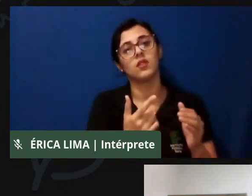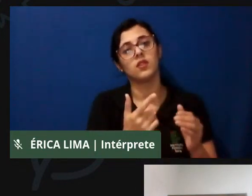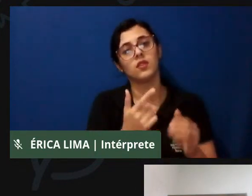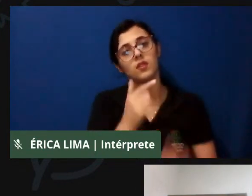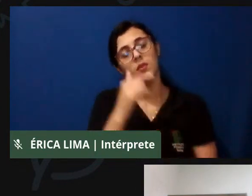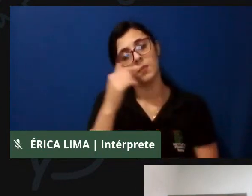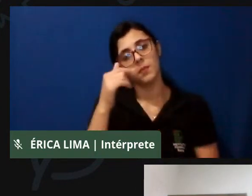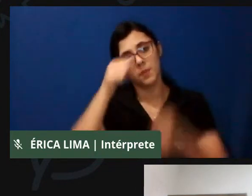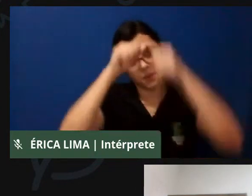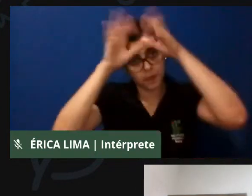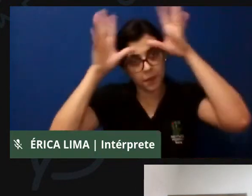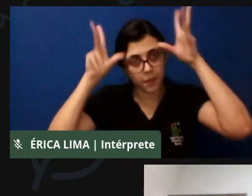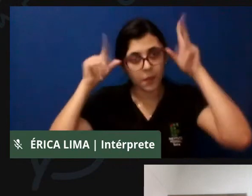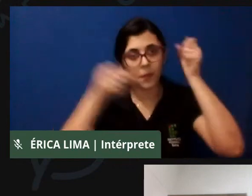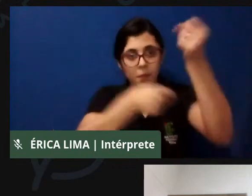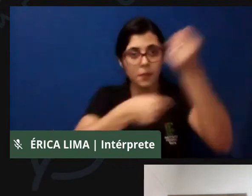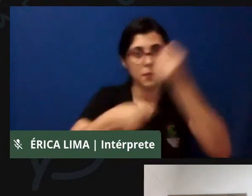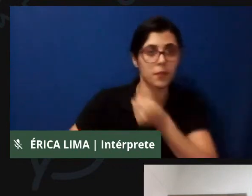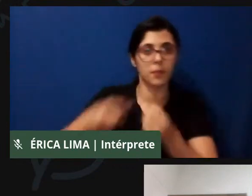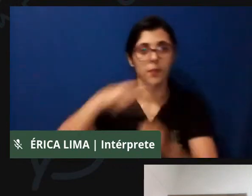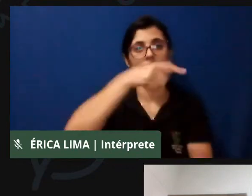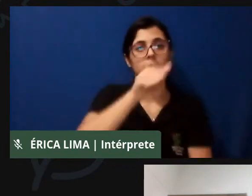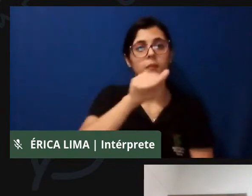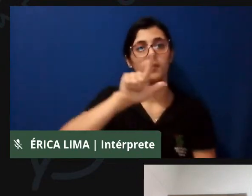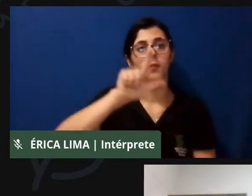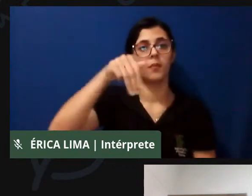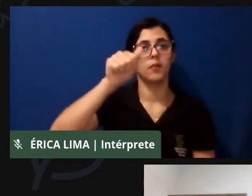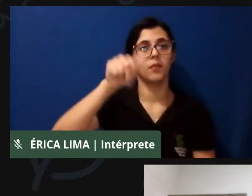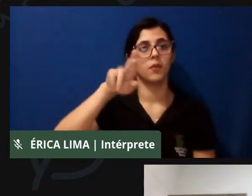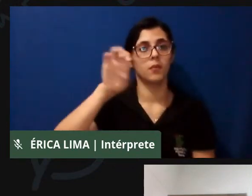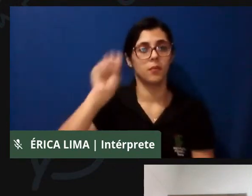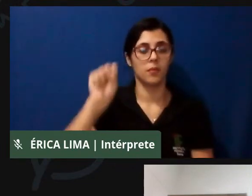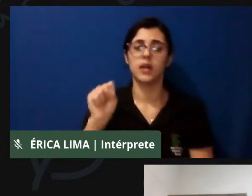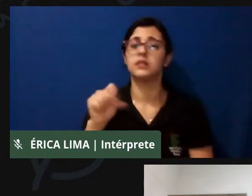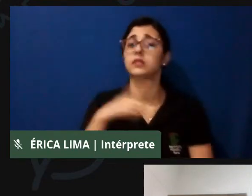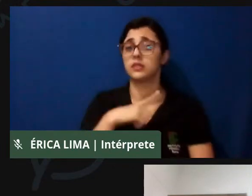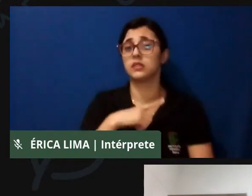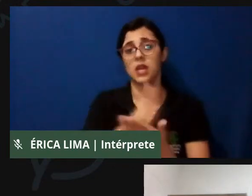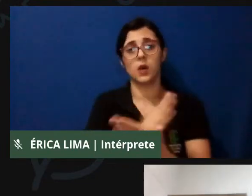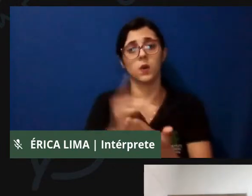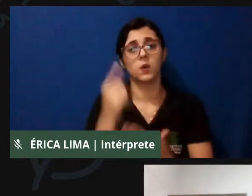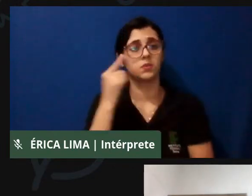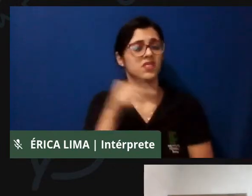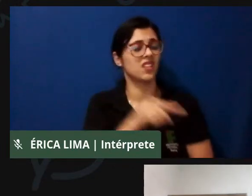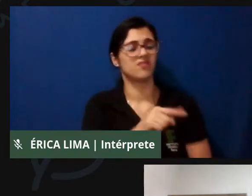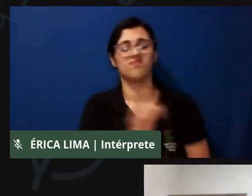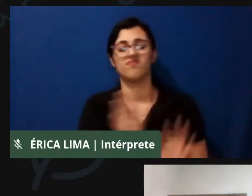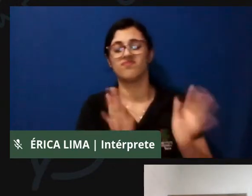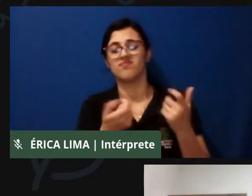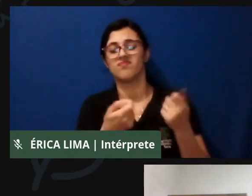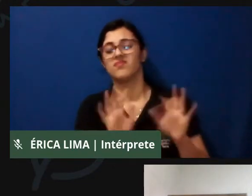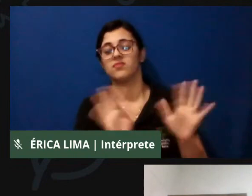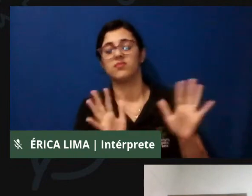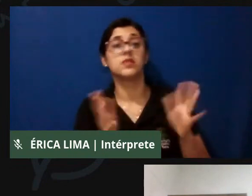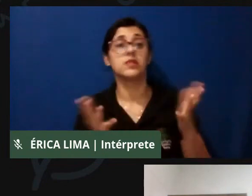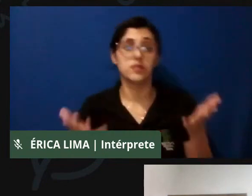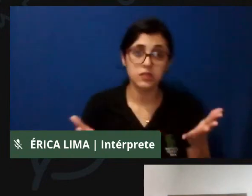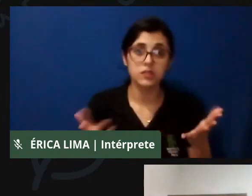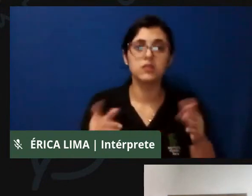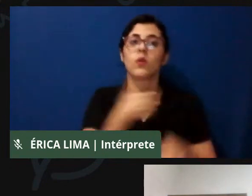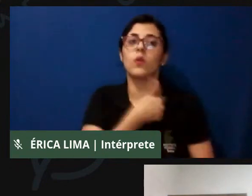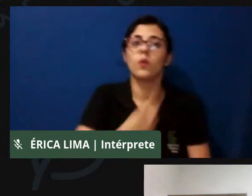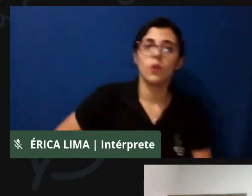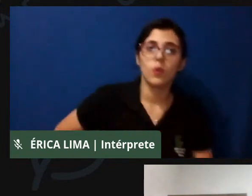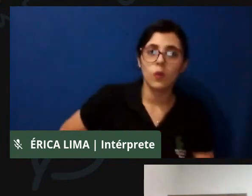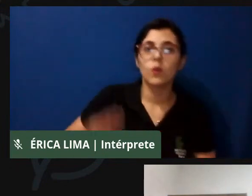entendem que não é preciso existir Fundação Cultural Palmares, né? Inclusive, o governo Bolsonaro tentou acabar com a própria